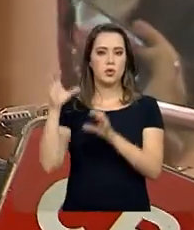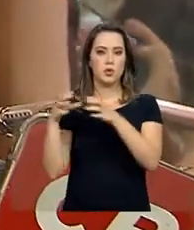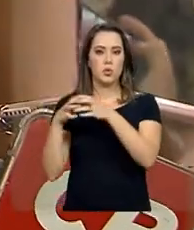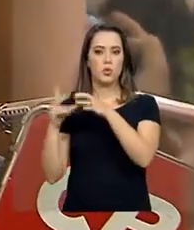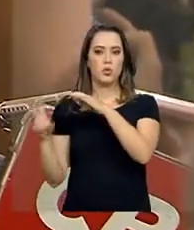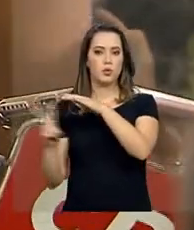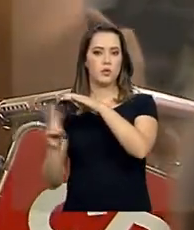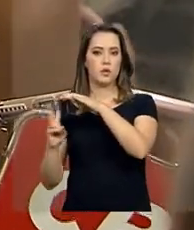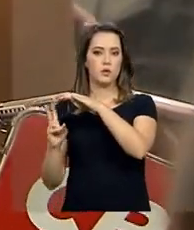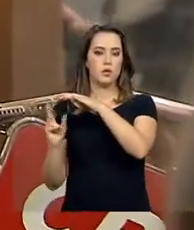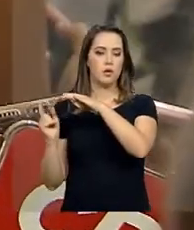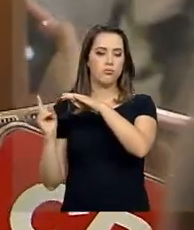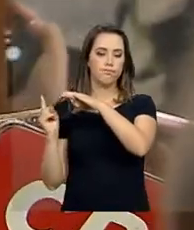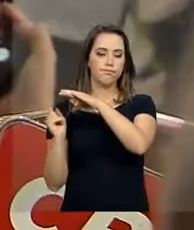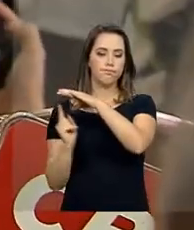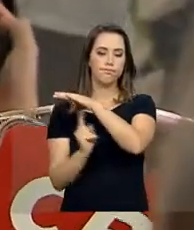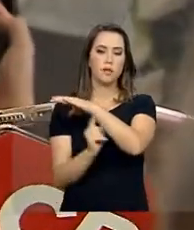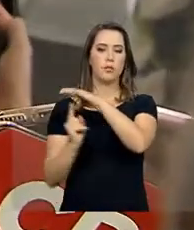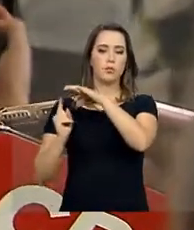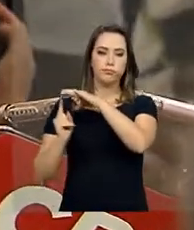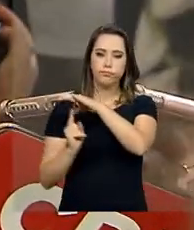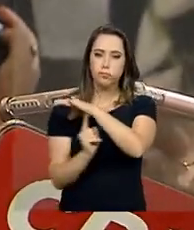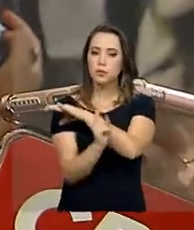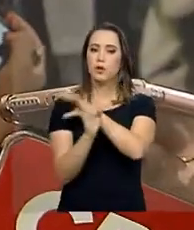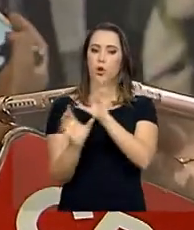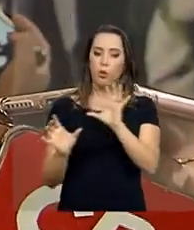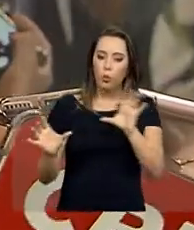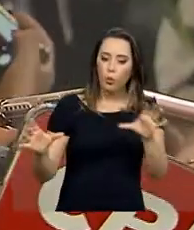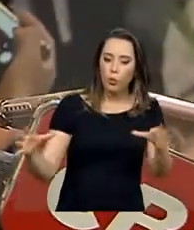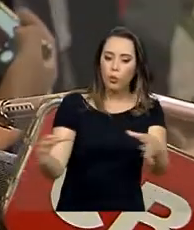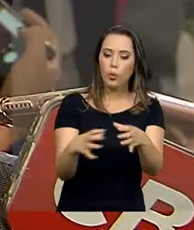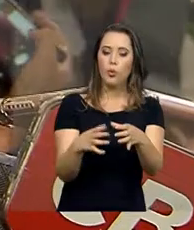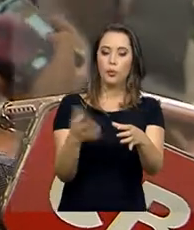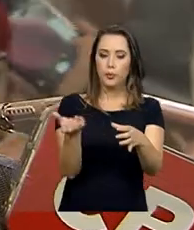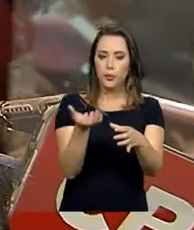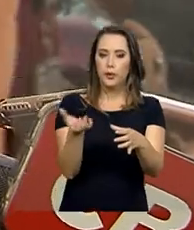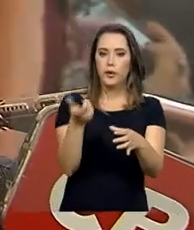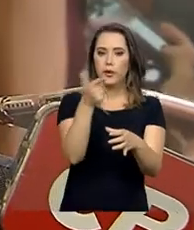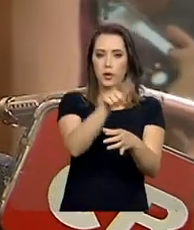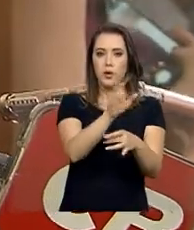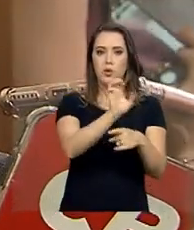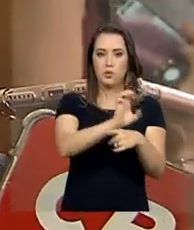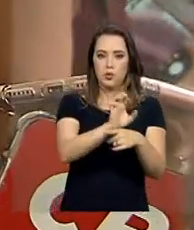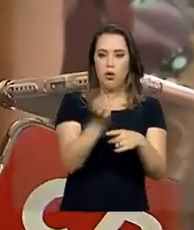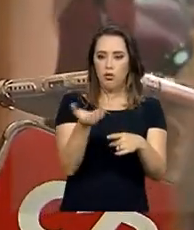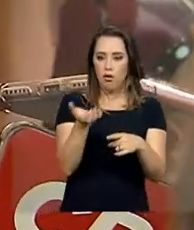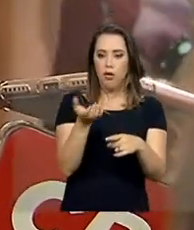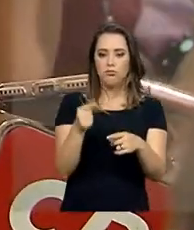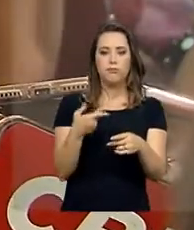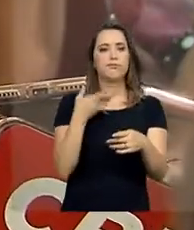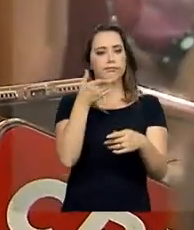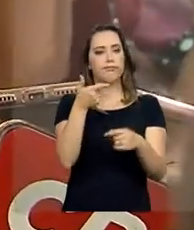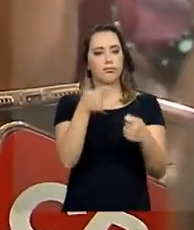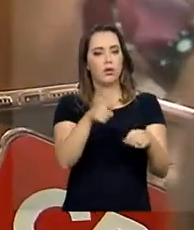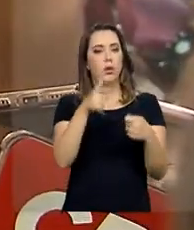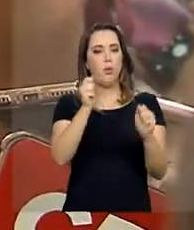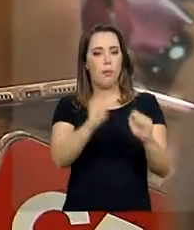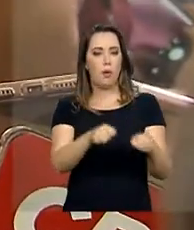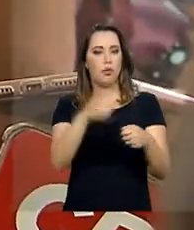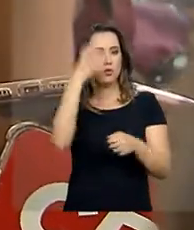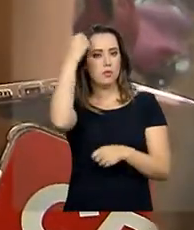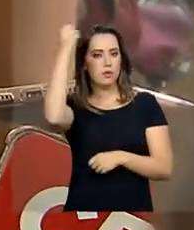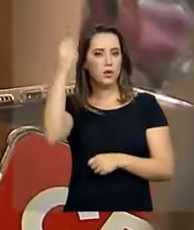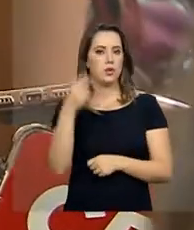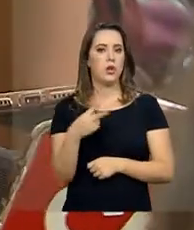interiorização. O problema venezuelano se resolve com a distribuição deles por todo o território nacional. Eles não podem